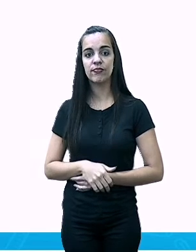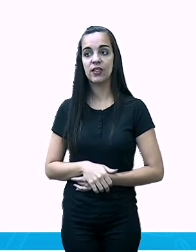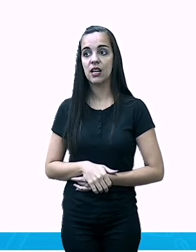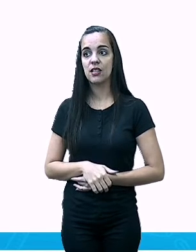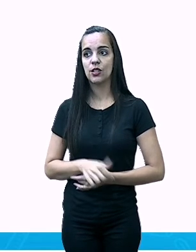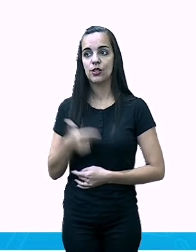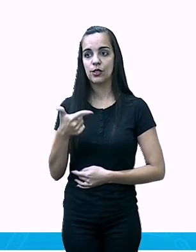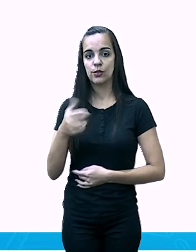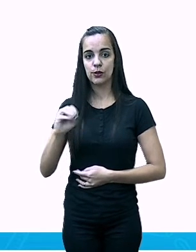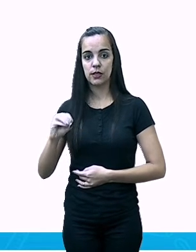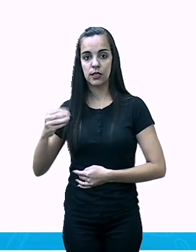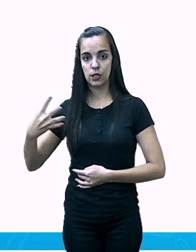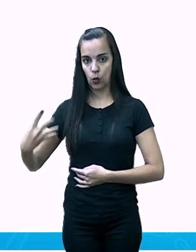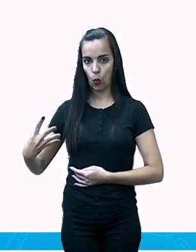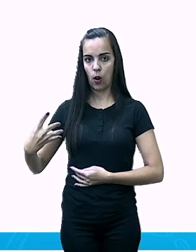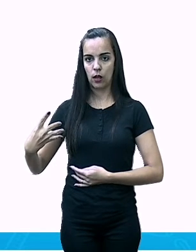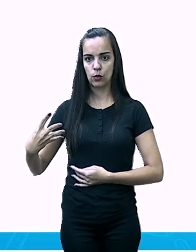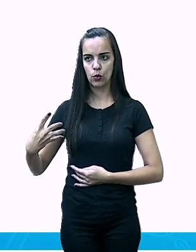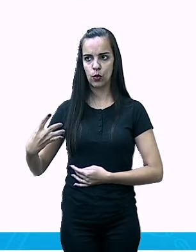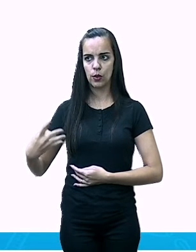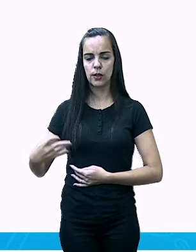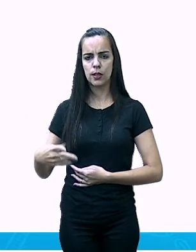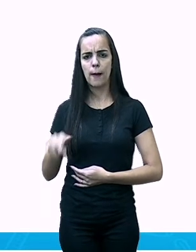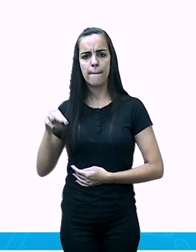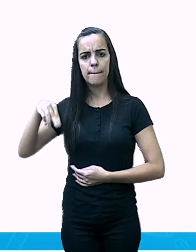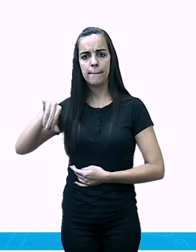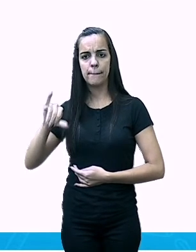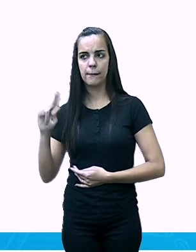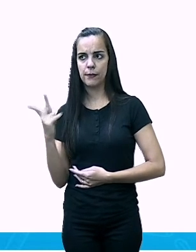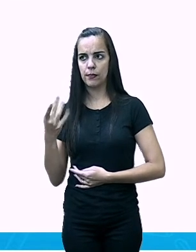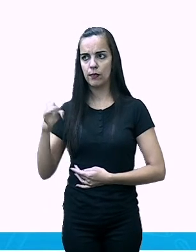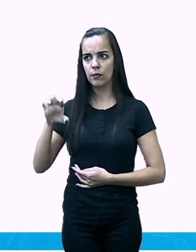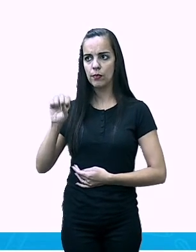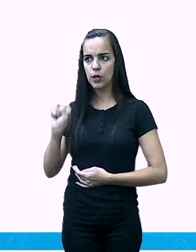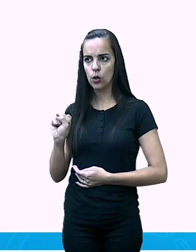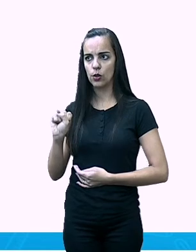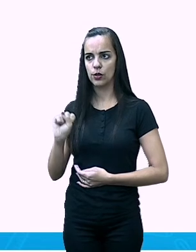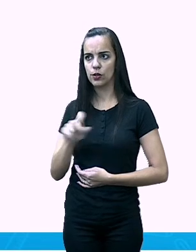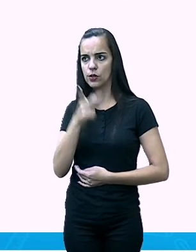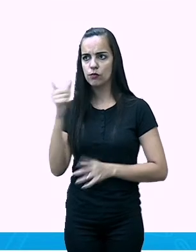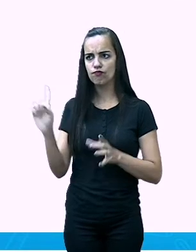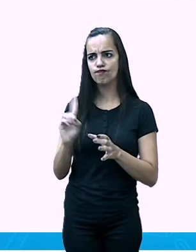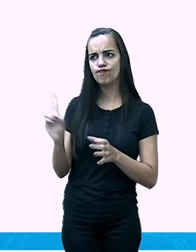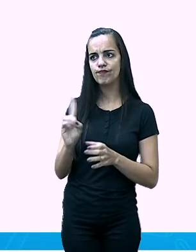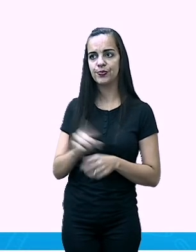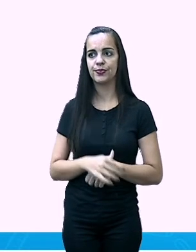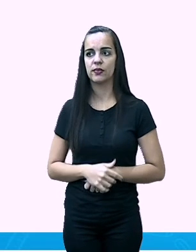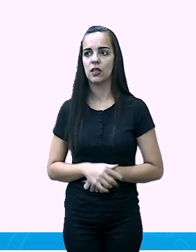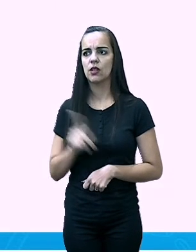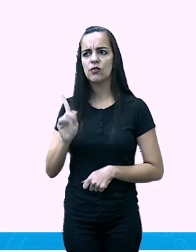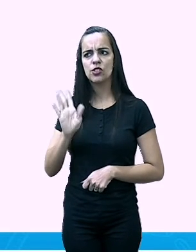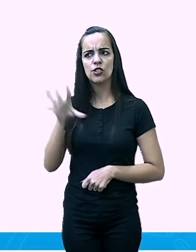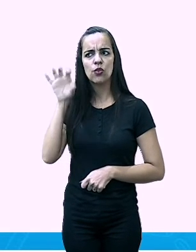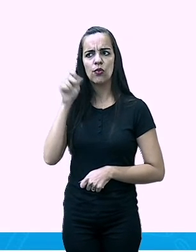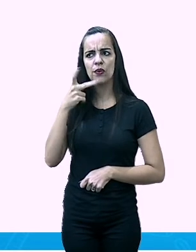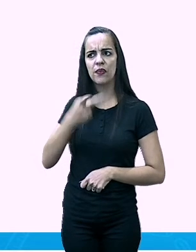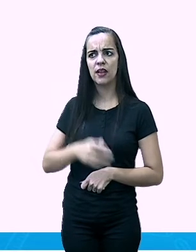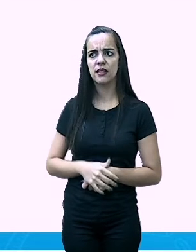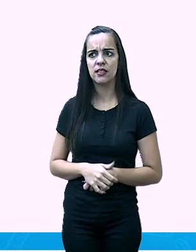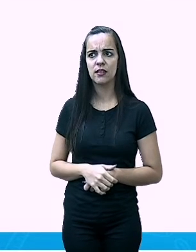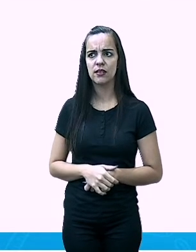204 milhões de habitantes. E, ao longo dessa aula, você me ouviu falar que o Brasil